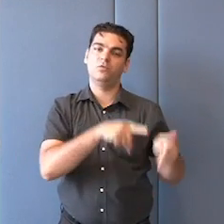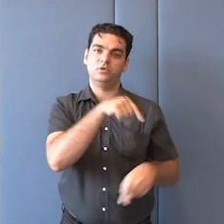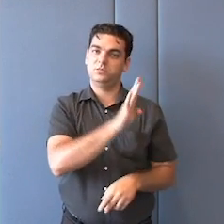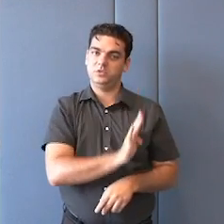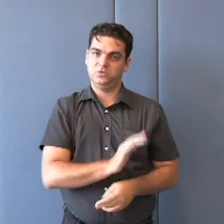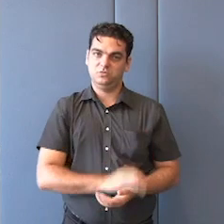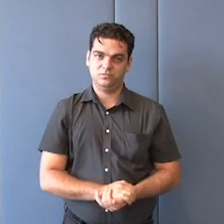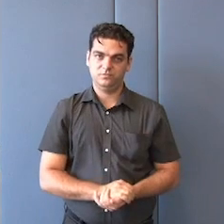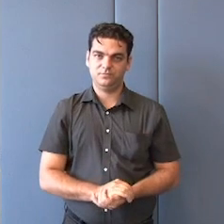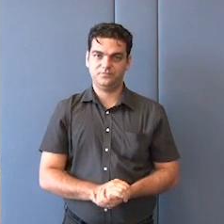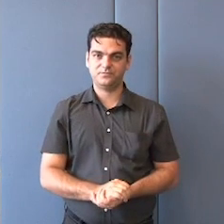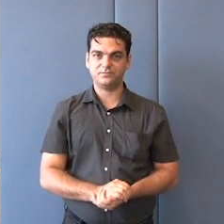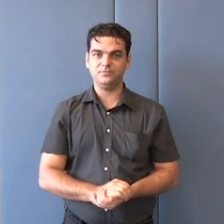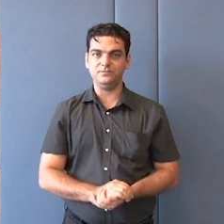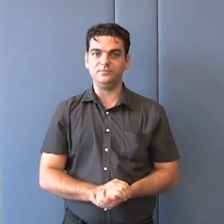humanidade.